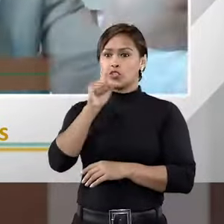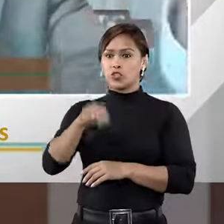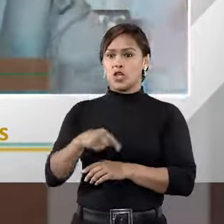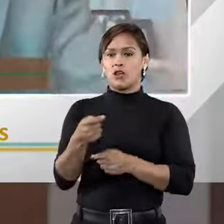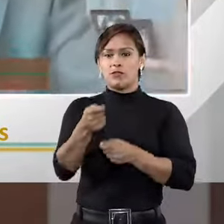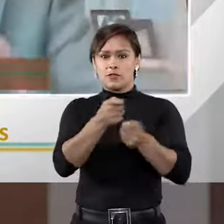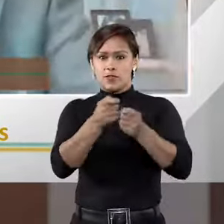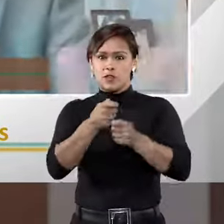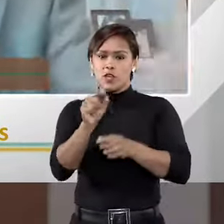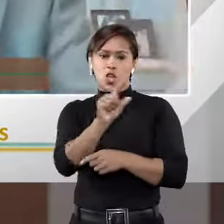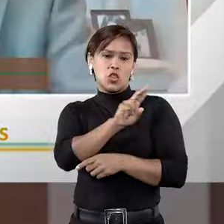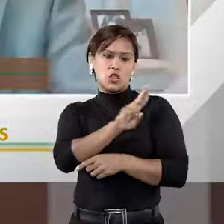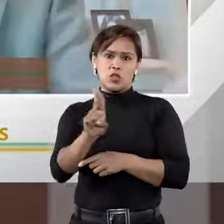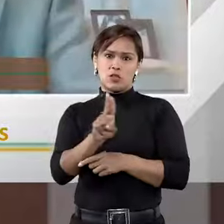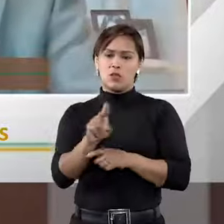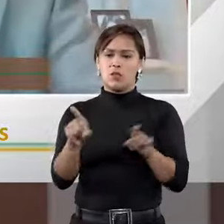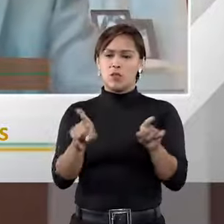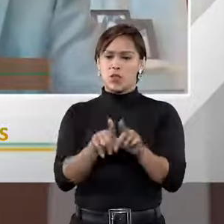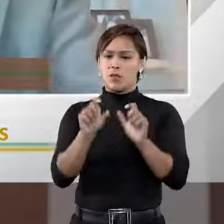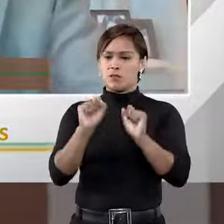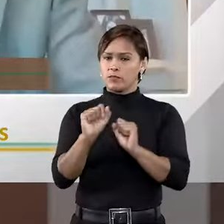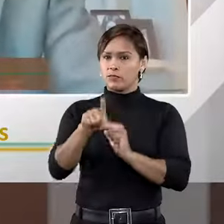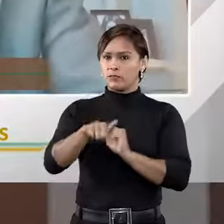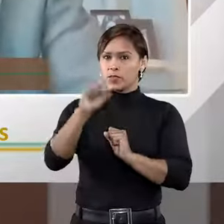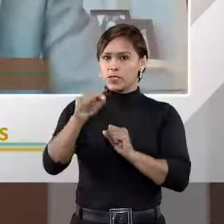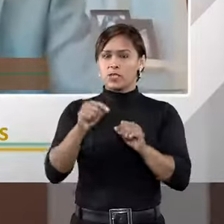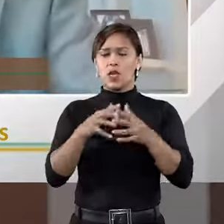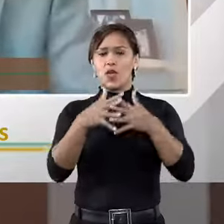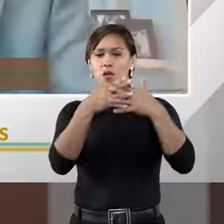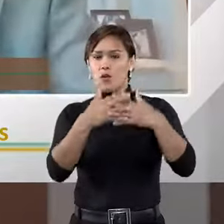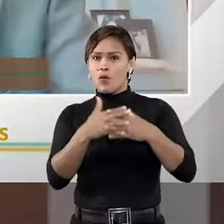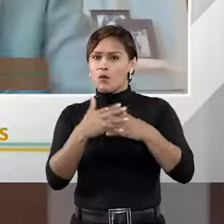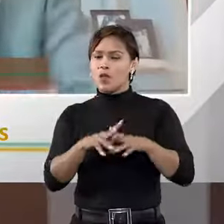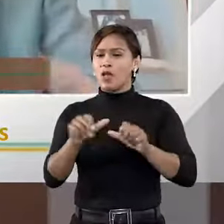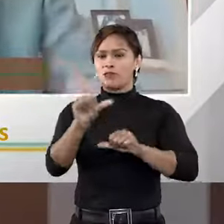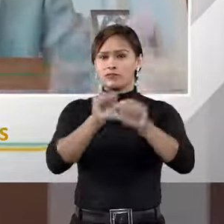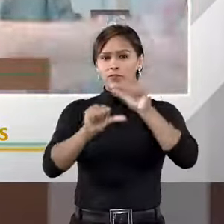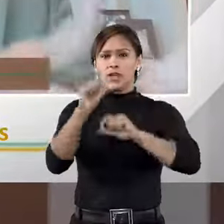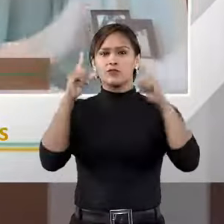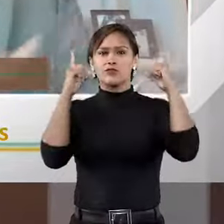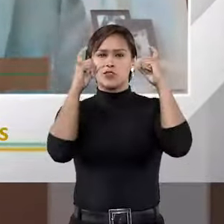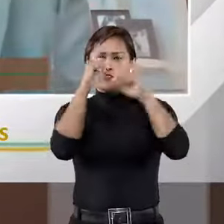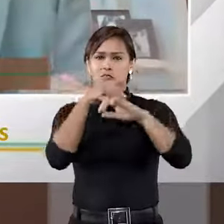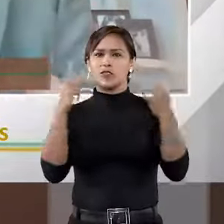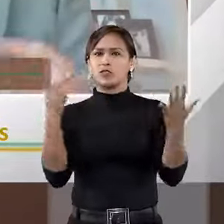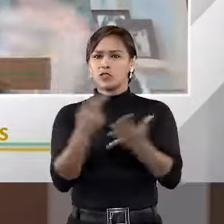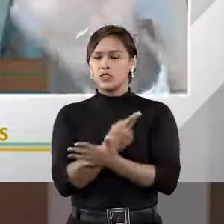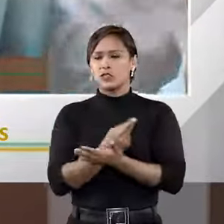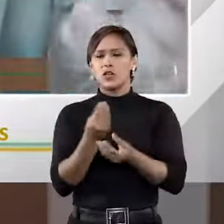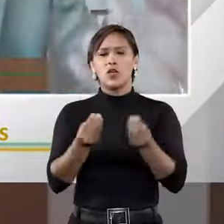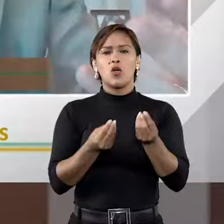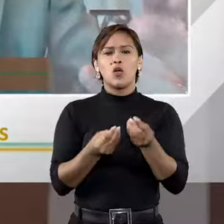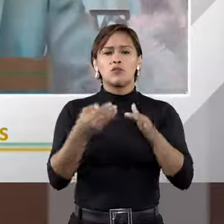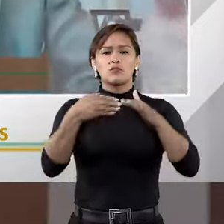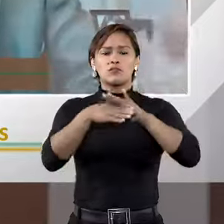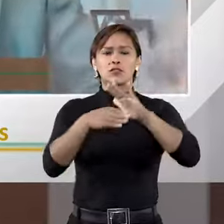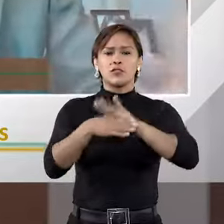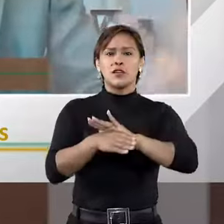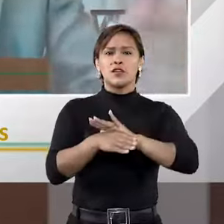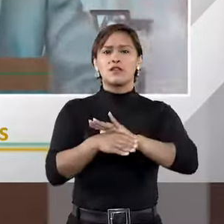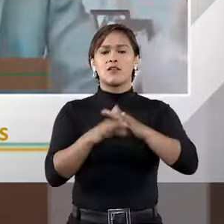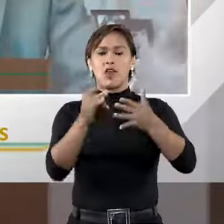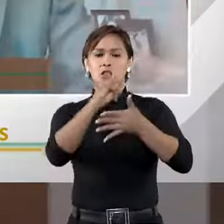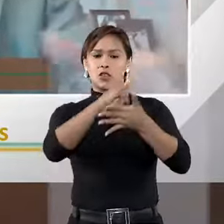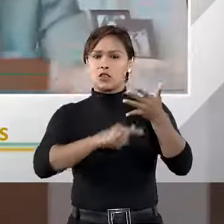nomearíamos ser árbitro sem Câmara, nem nada. É que isso torna as coisas complexas, difíceis de funcionar. Onde é que vai ser arquivada a